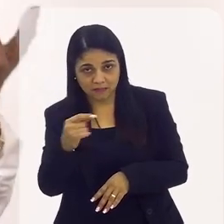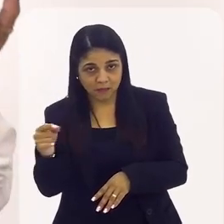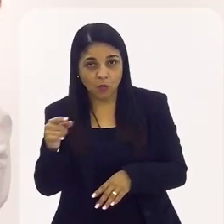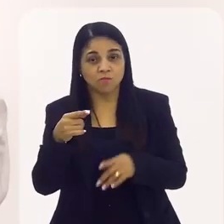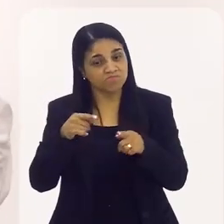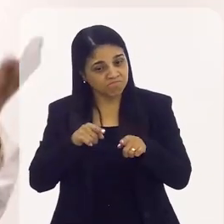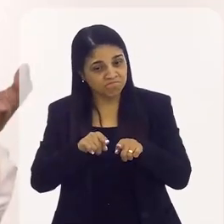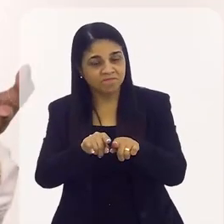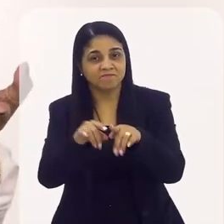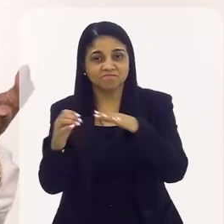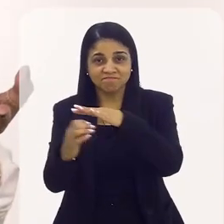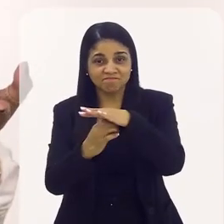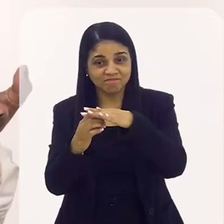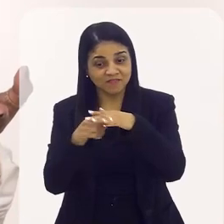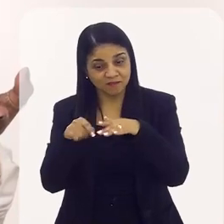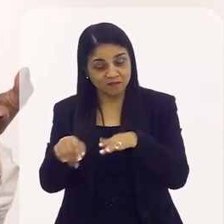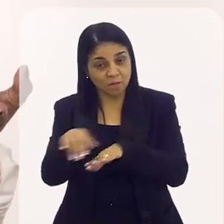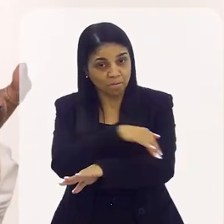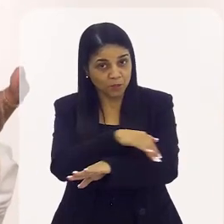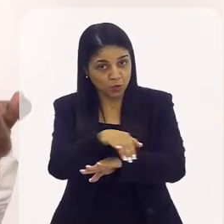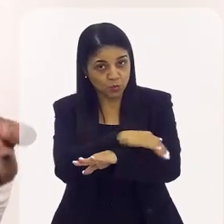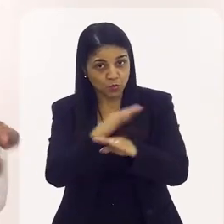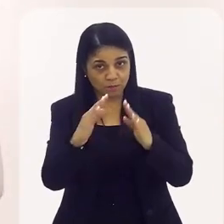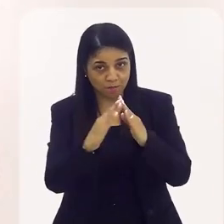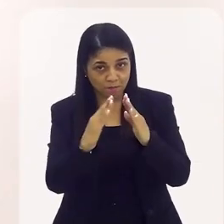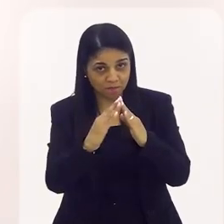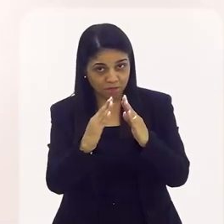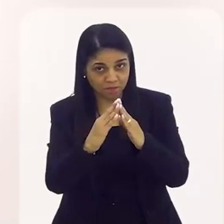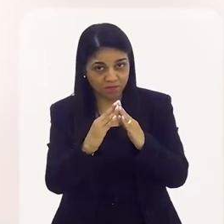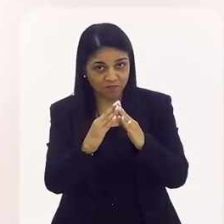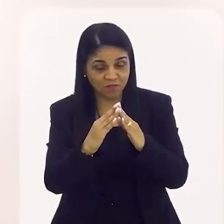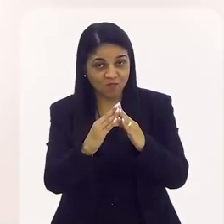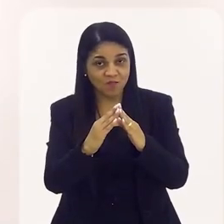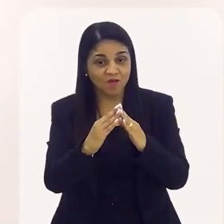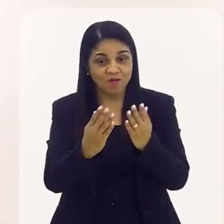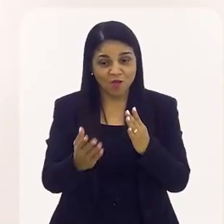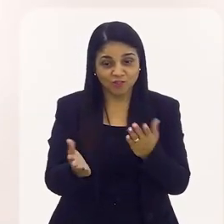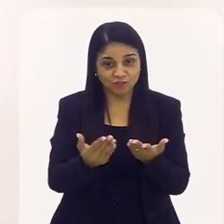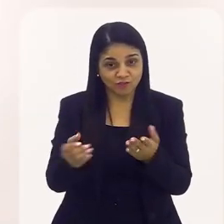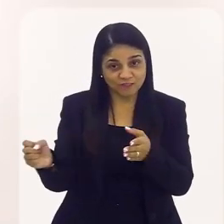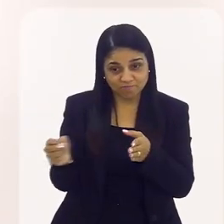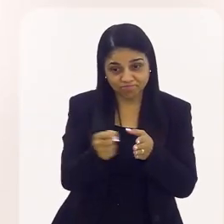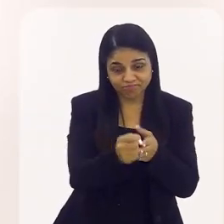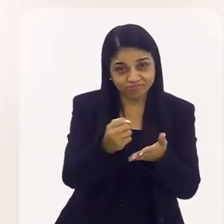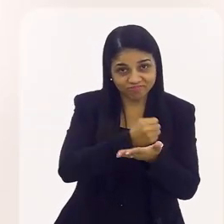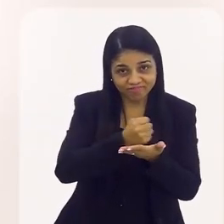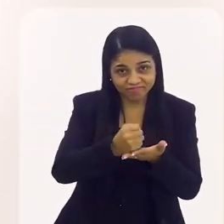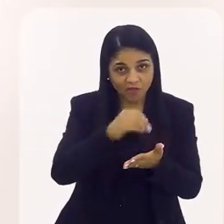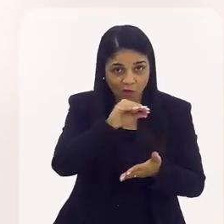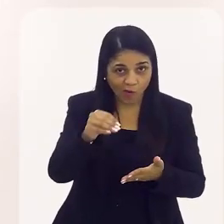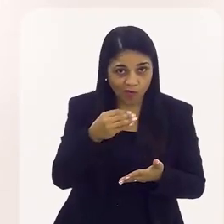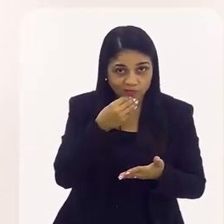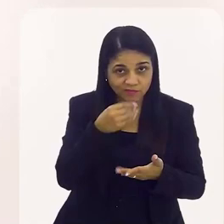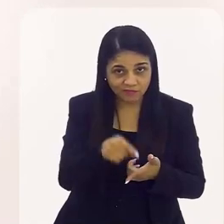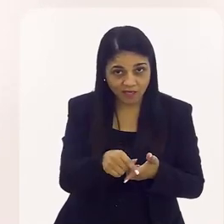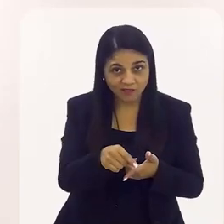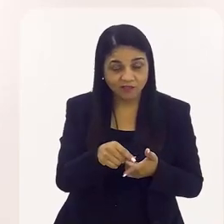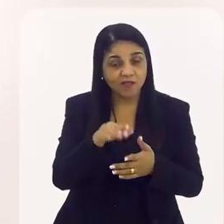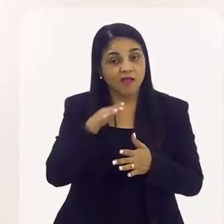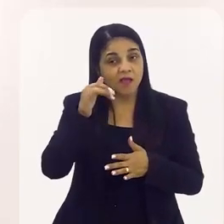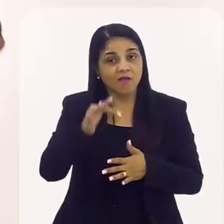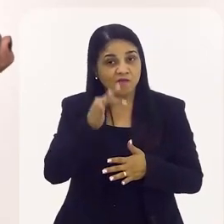porque essa pessoa que você está tirando da rua é aquela que não vai te agredir amanhã. Então, você